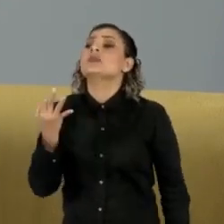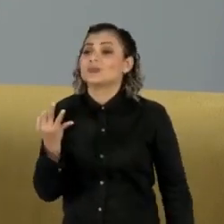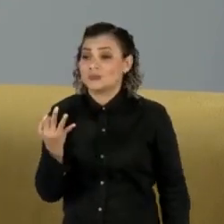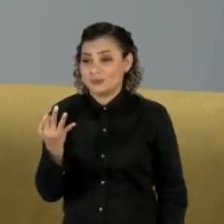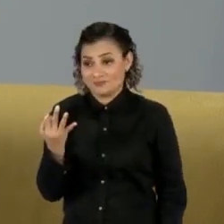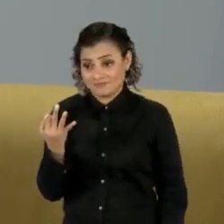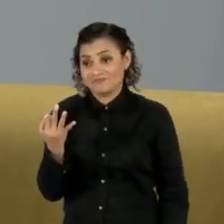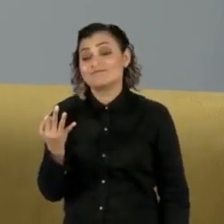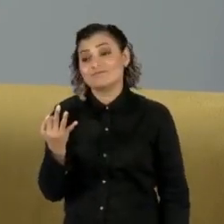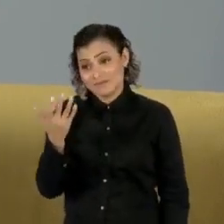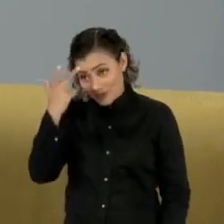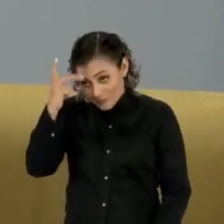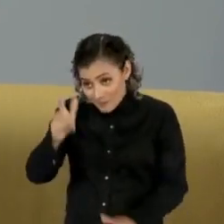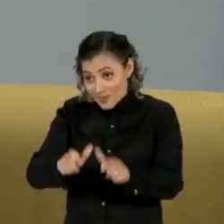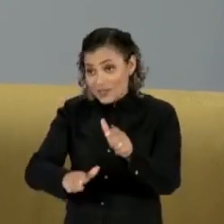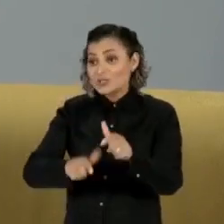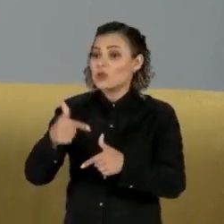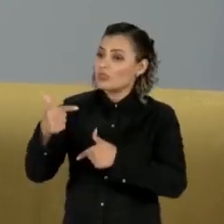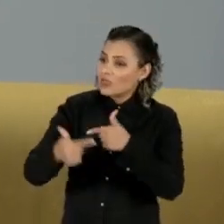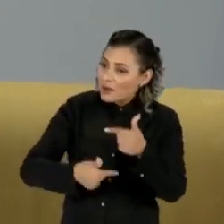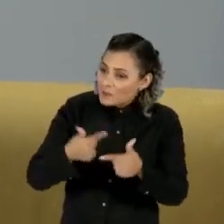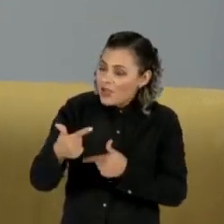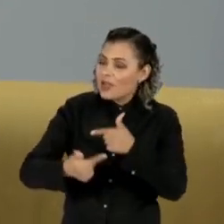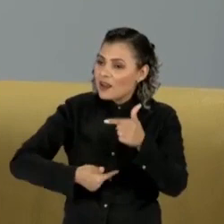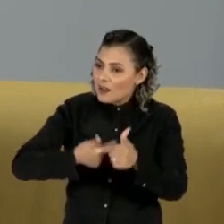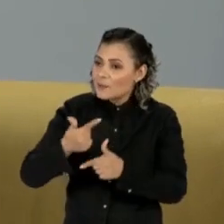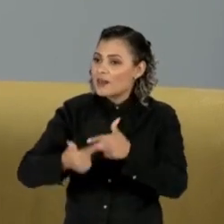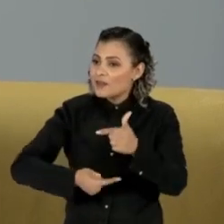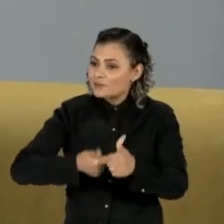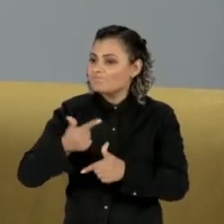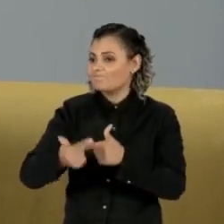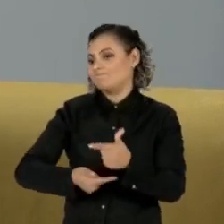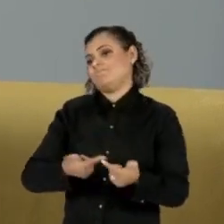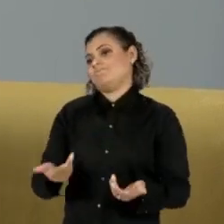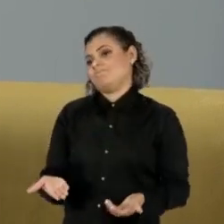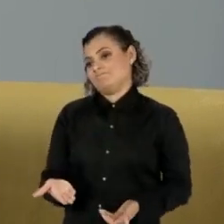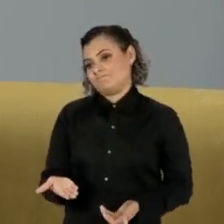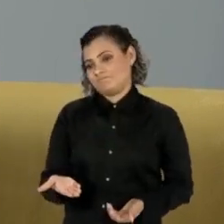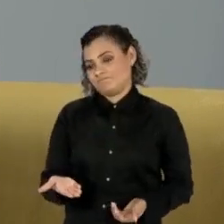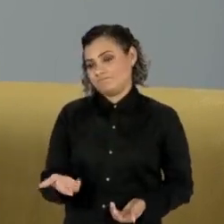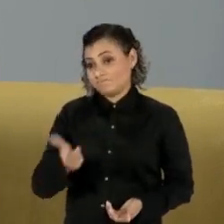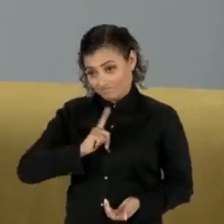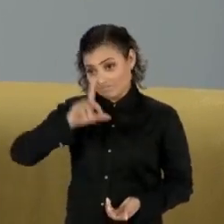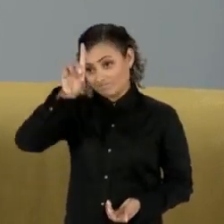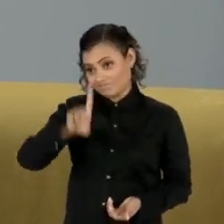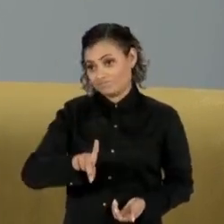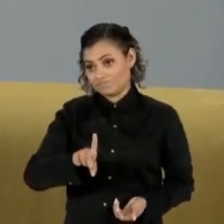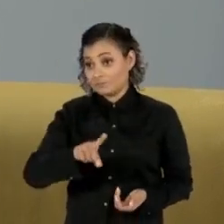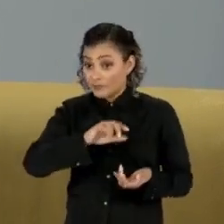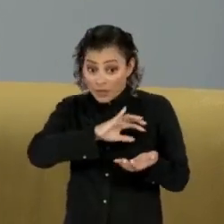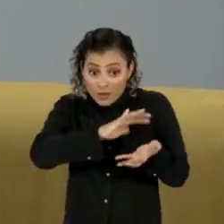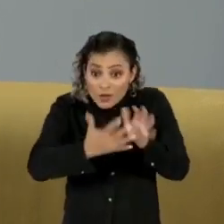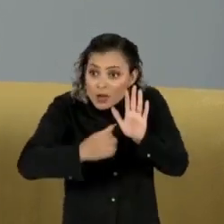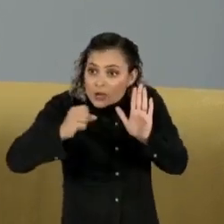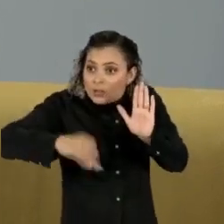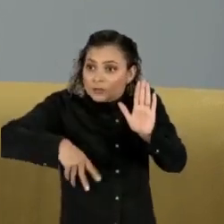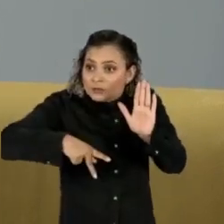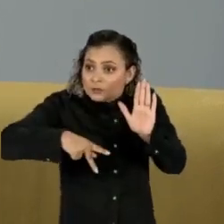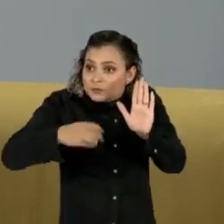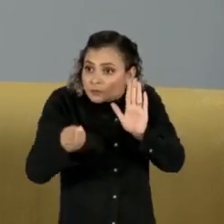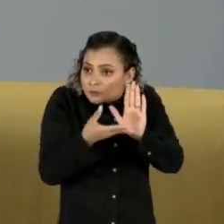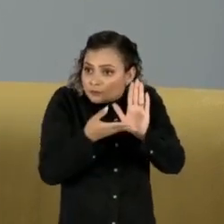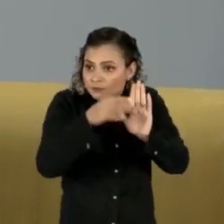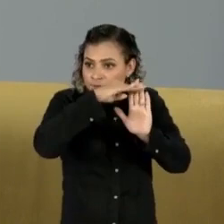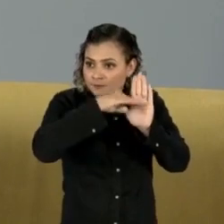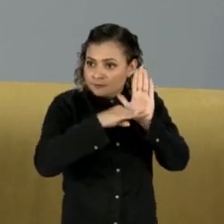Em geral, são as pessoas que são trabalhadoras e que estão na base dessa pirâmide. E essa nova reforma, da maneira em que ela é